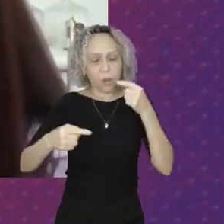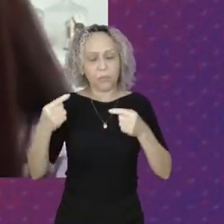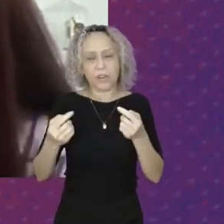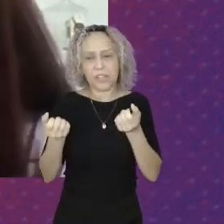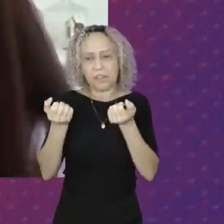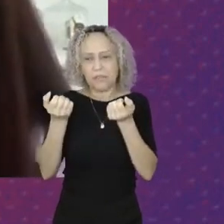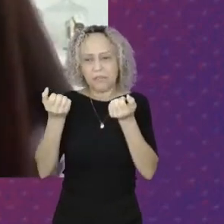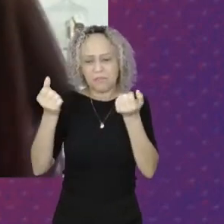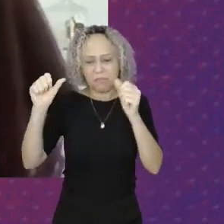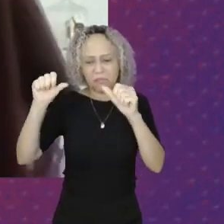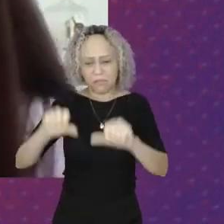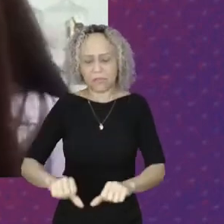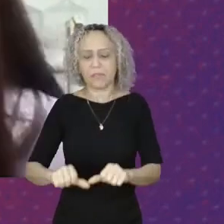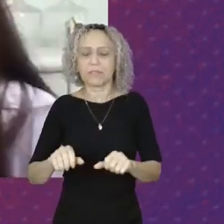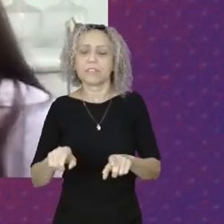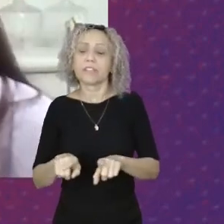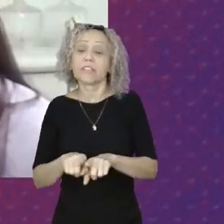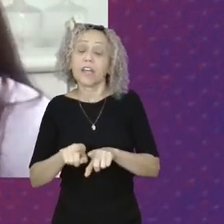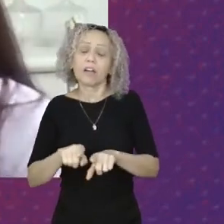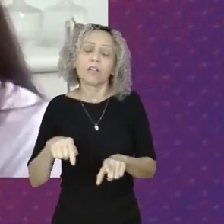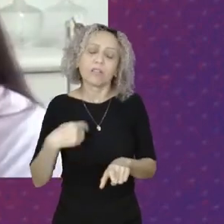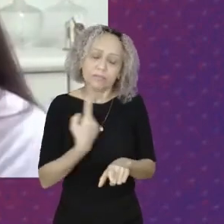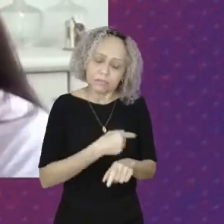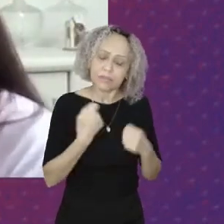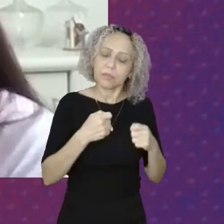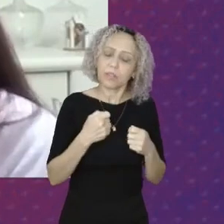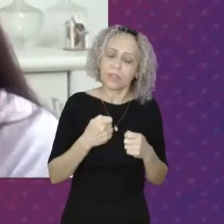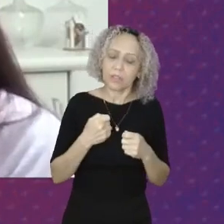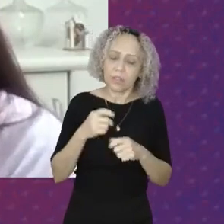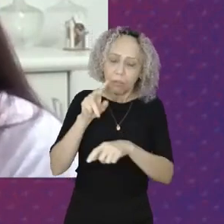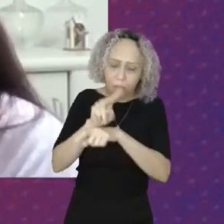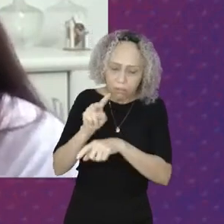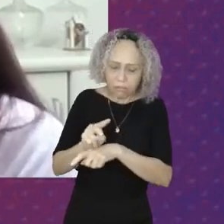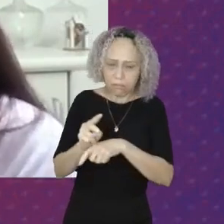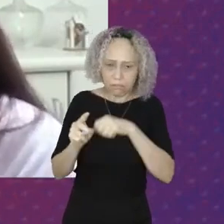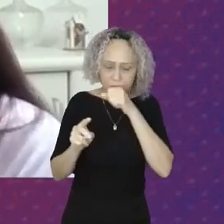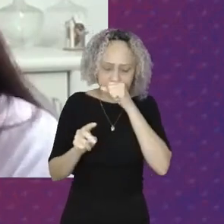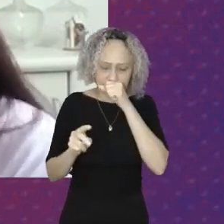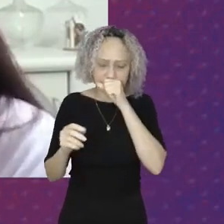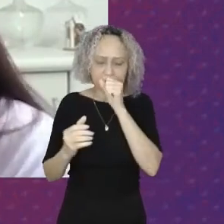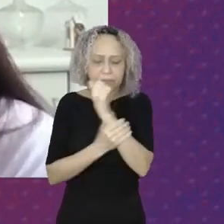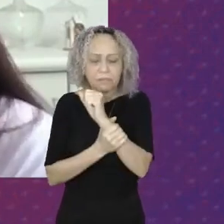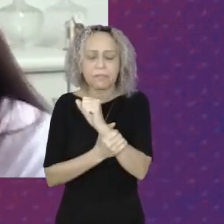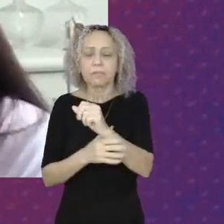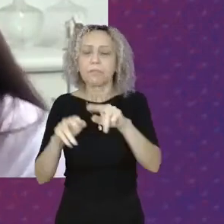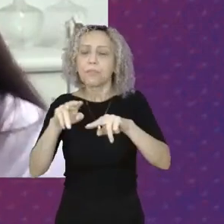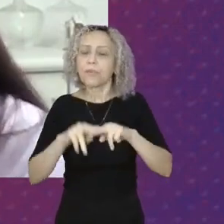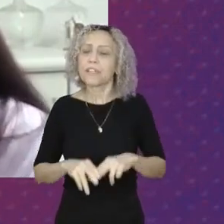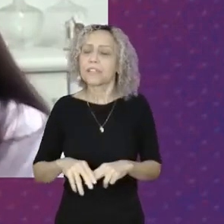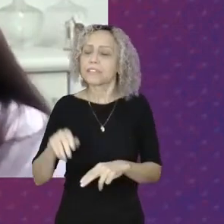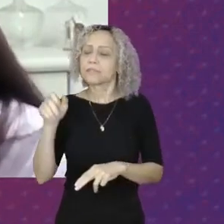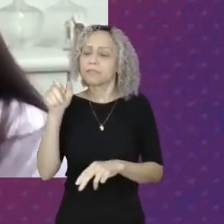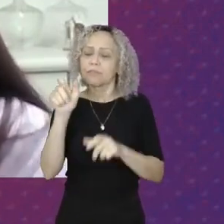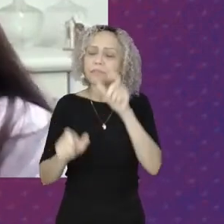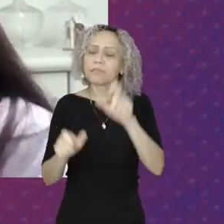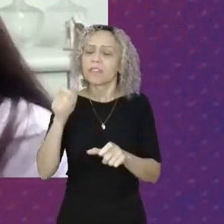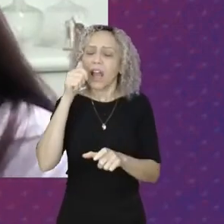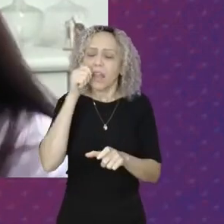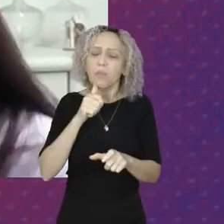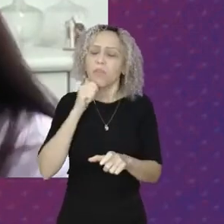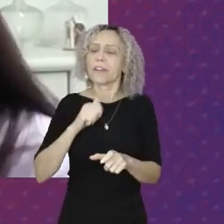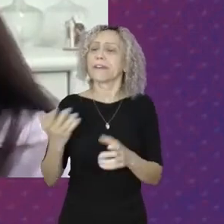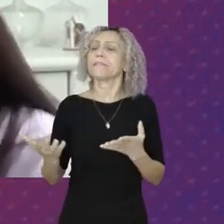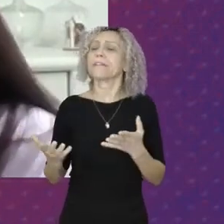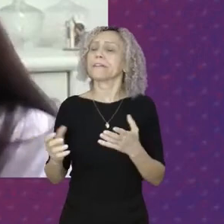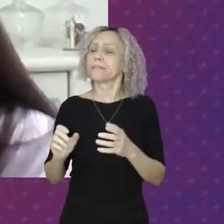cuidado Da proteção E da segurança Por isso Essas mulheres Se propuseram A marchar Para